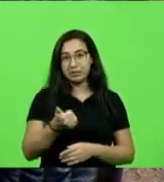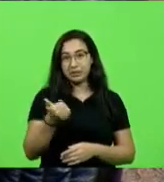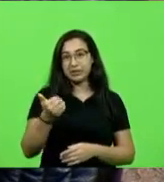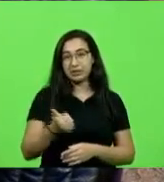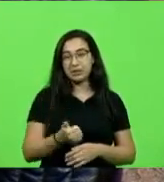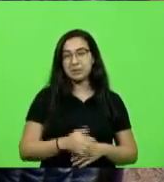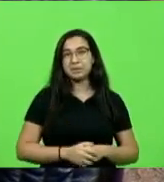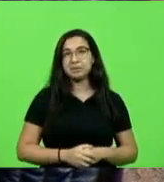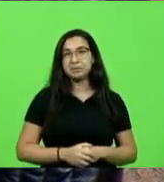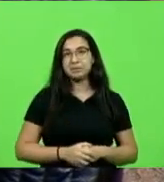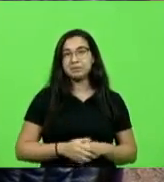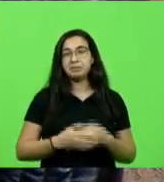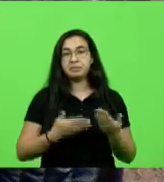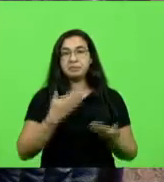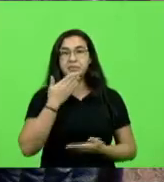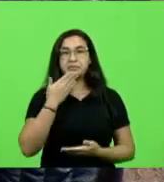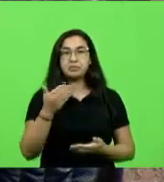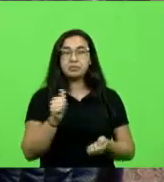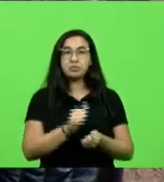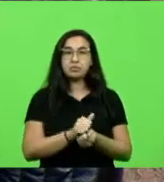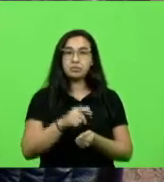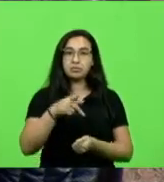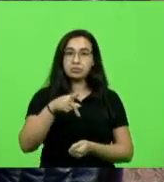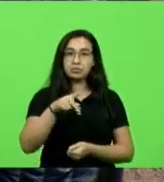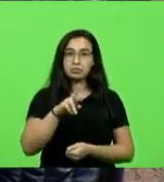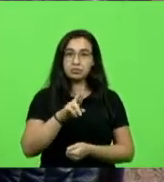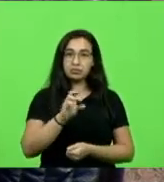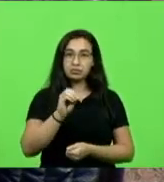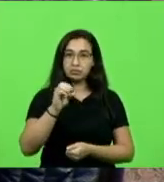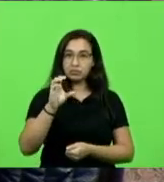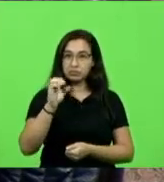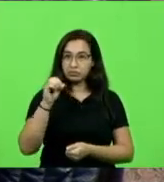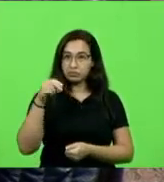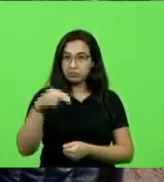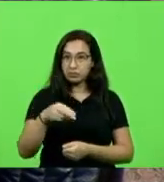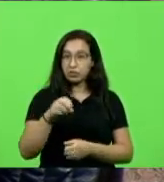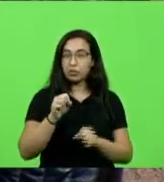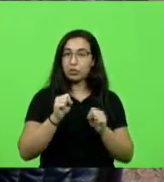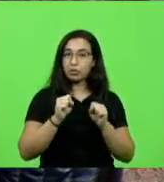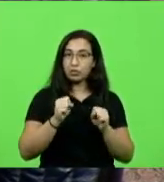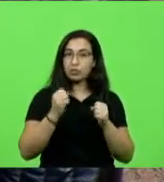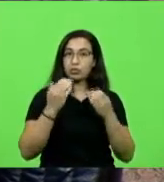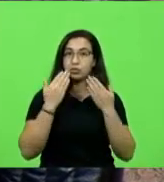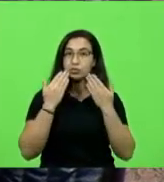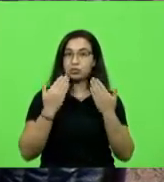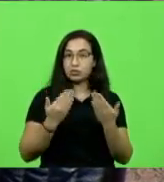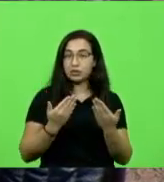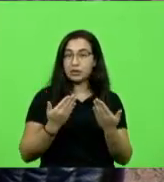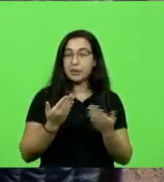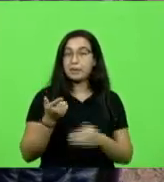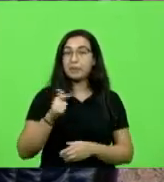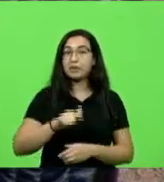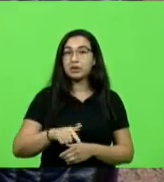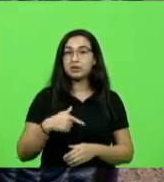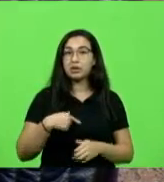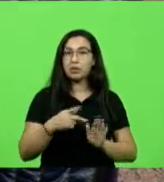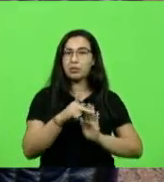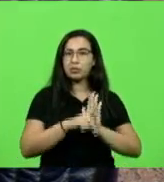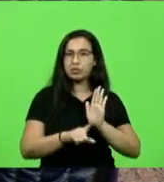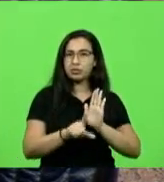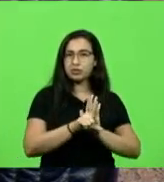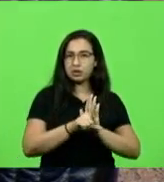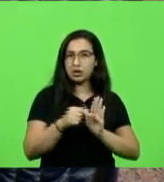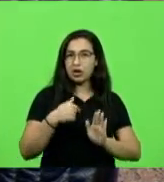esse requerimento ao PROCON que possa observar isso e apresentei também, senhor presidente, senhores deputados, um projeto de lei